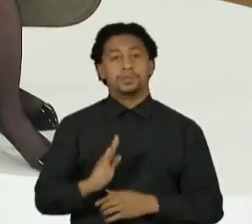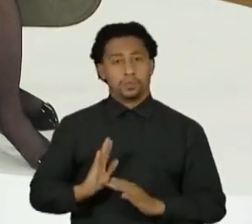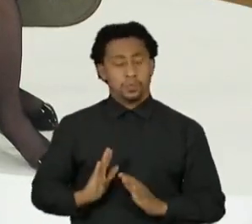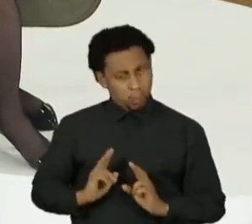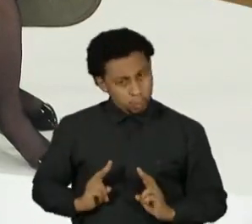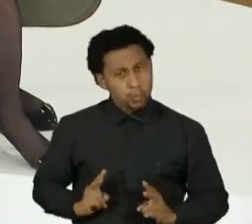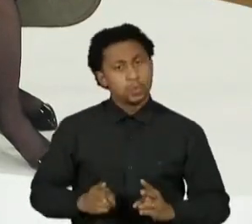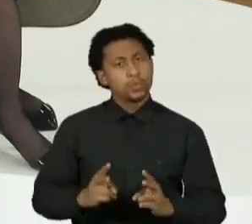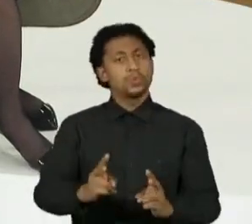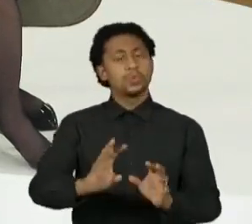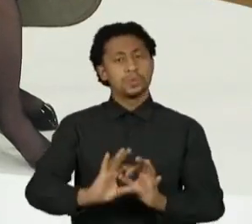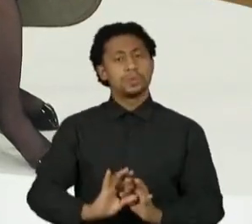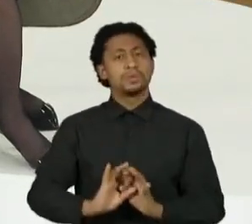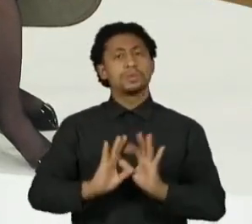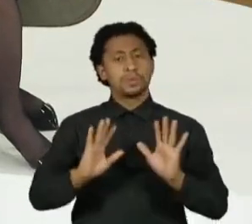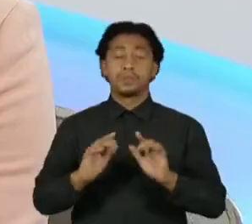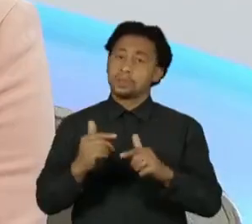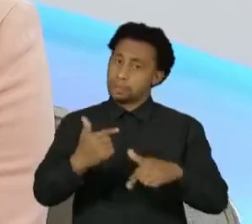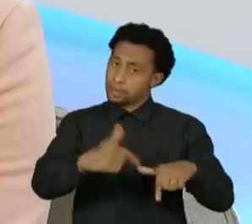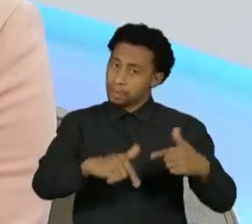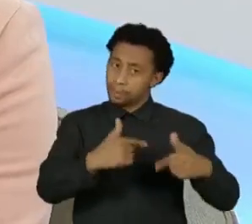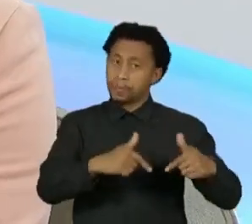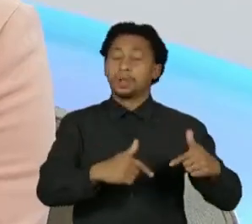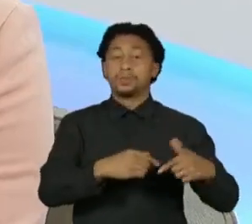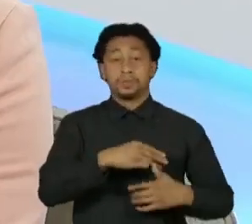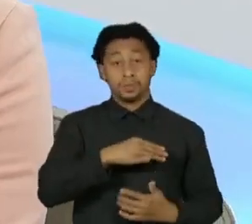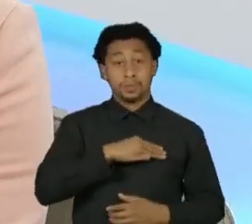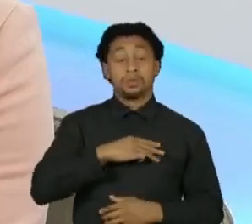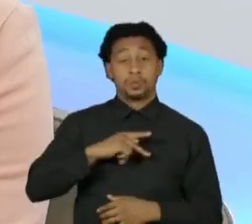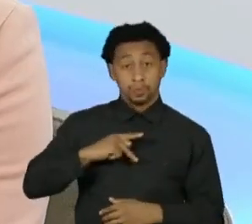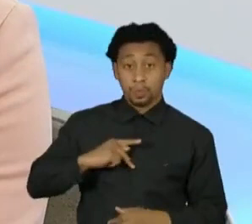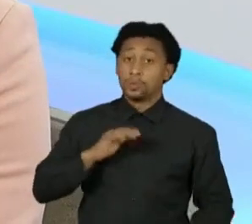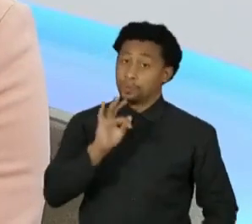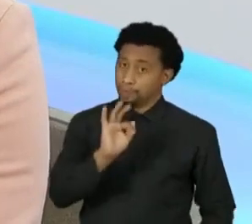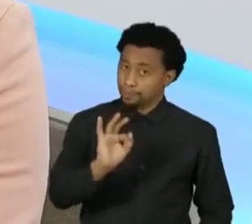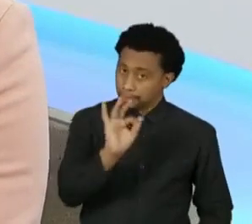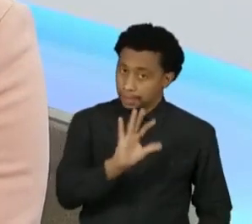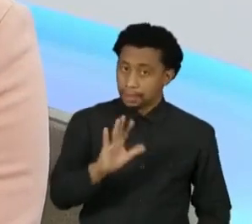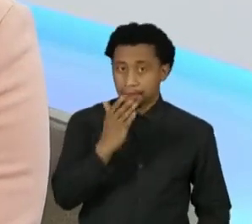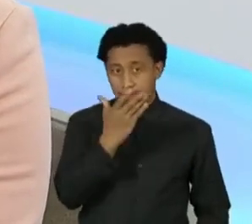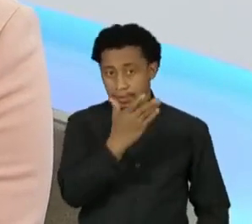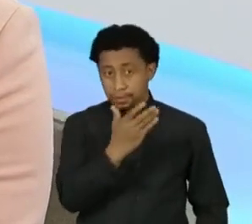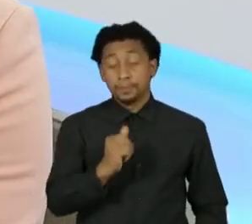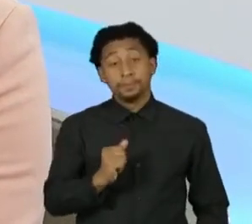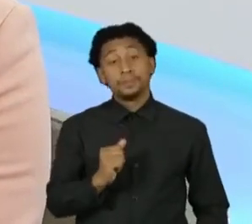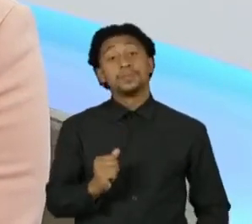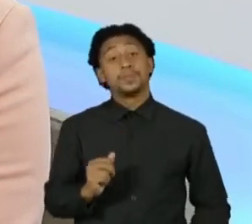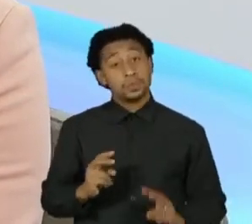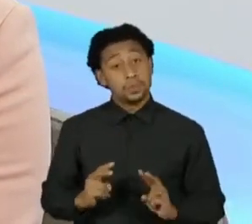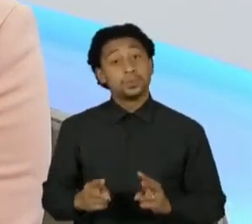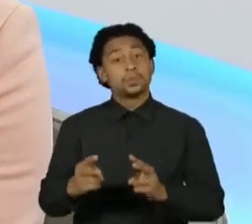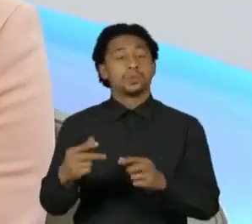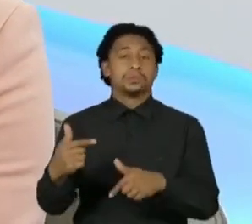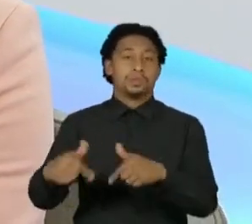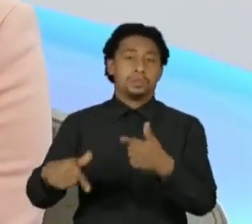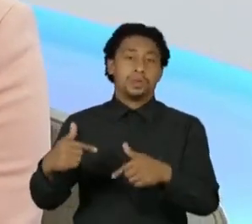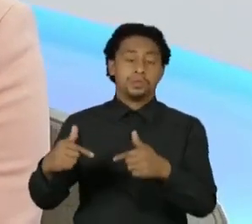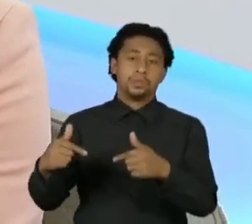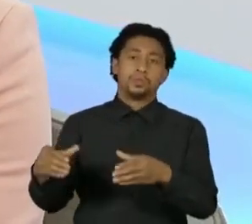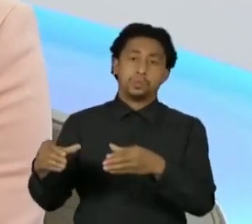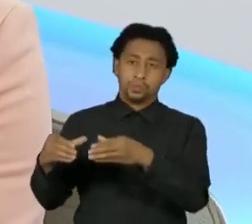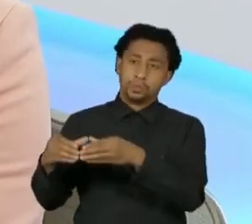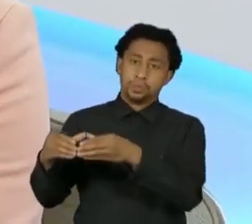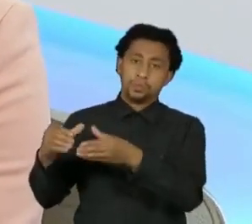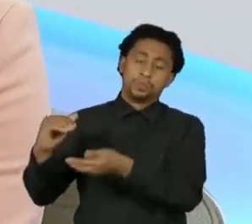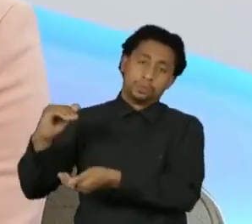Continuo ainda dentro do Ministério Público Federal, voltei para o meu trabalho atuando perante o Superior Tribunal de Justiça e